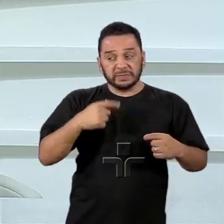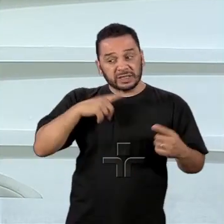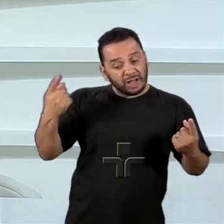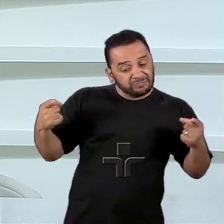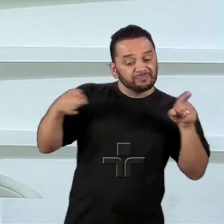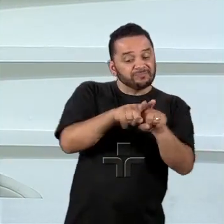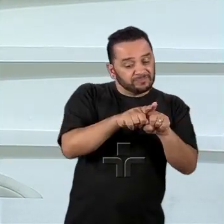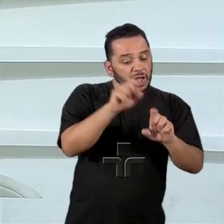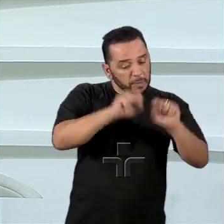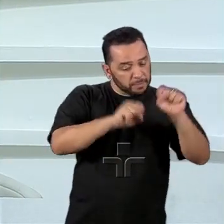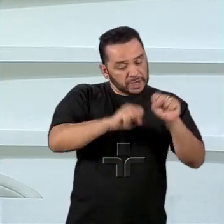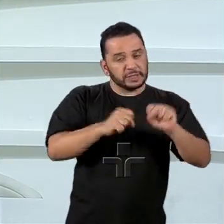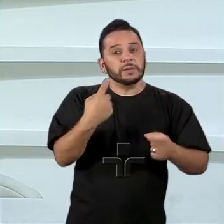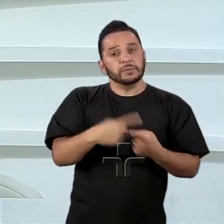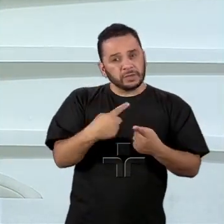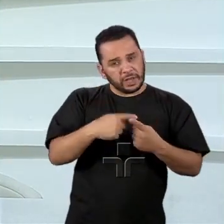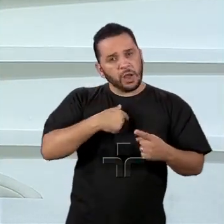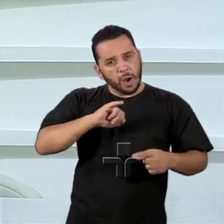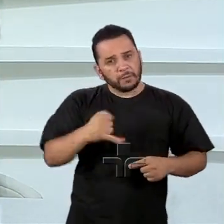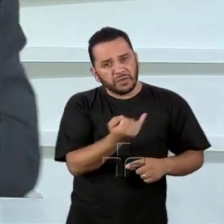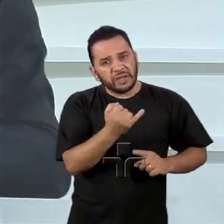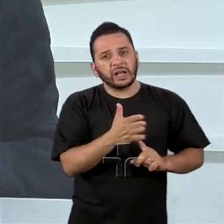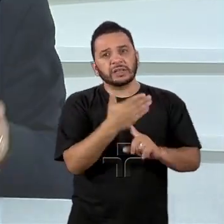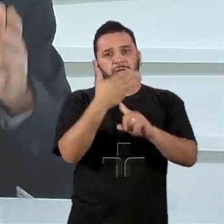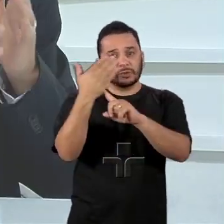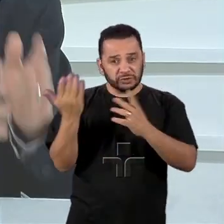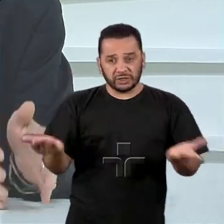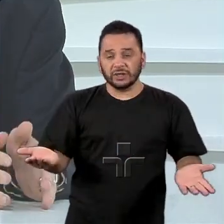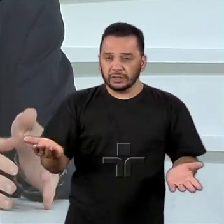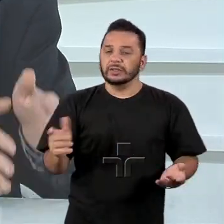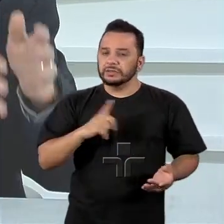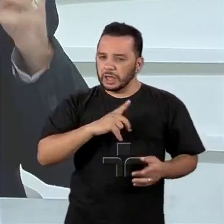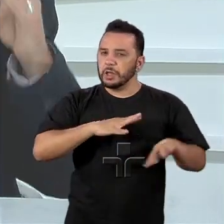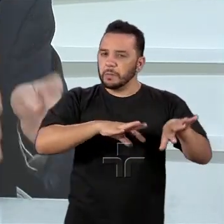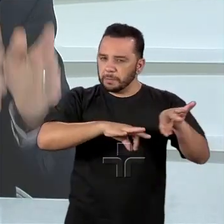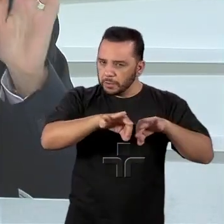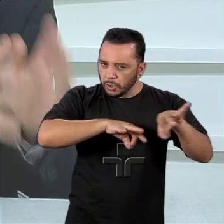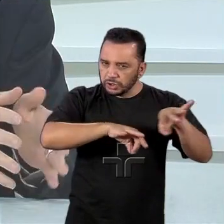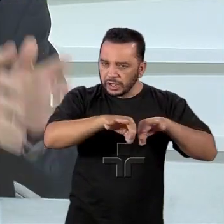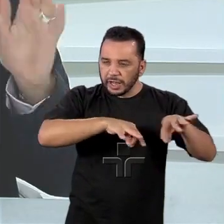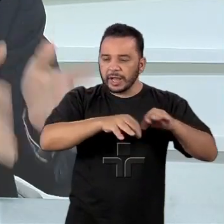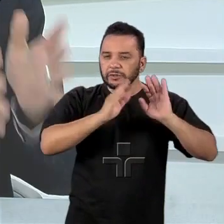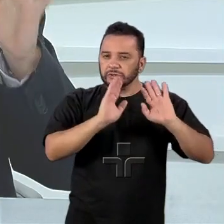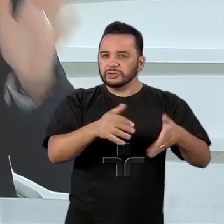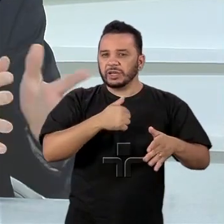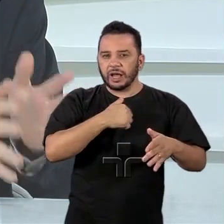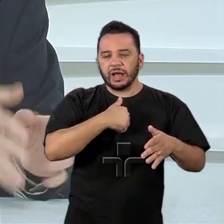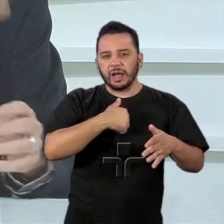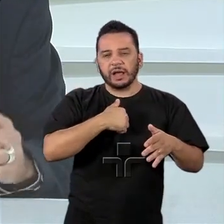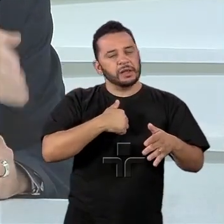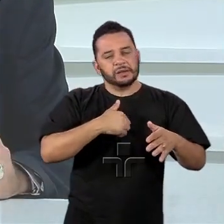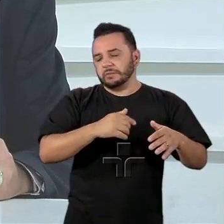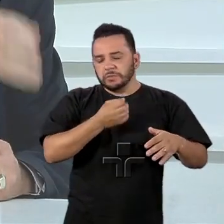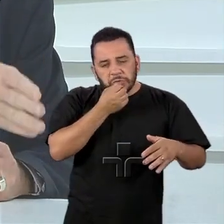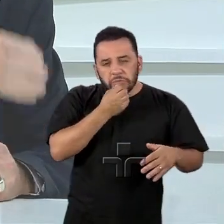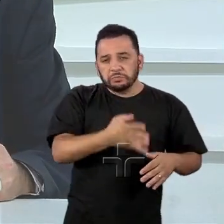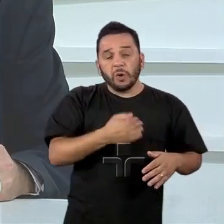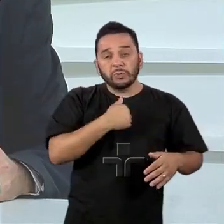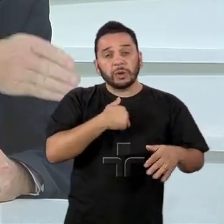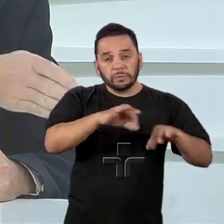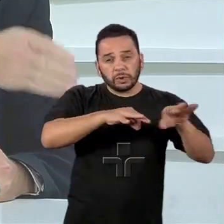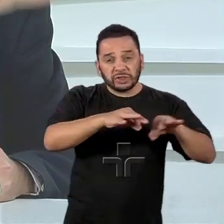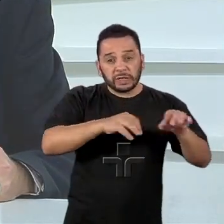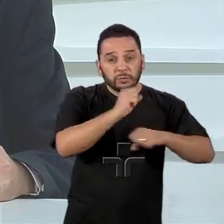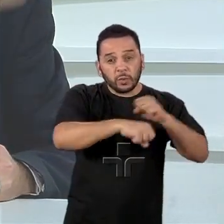aproveitar dessa tecnologia. Eu tenho aqui um projeto, Made in China 2025, e vou indicar se